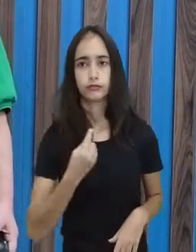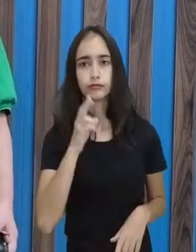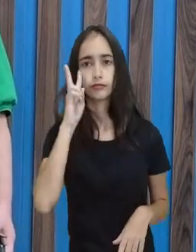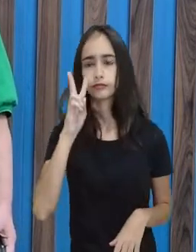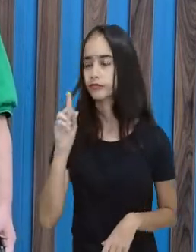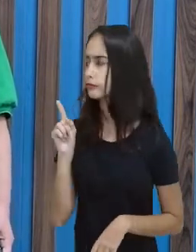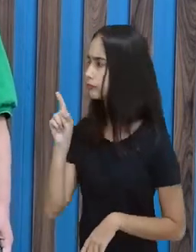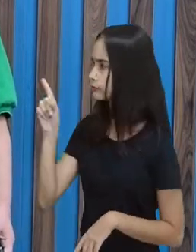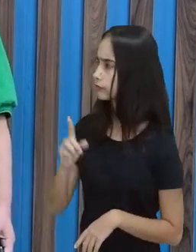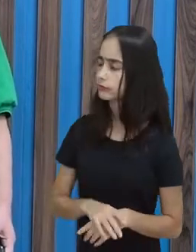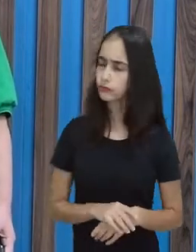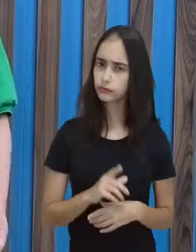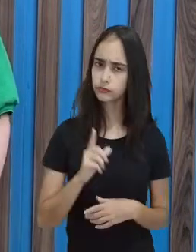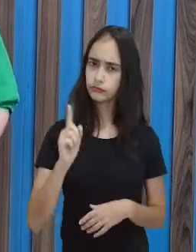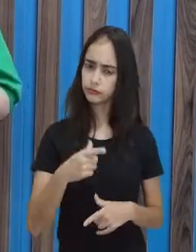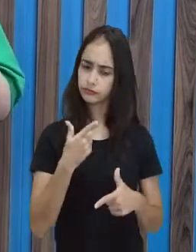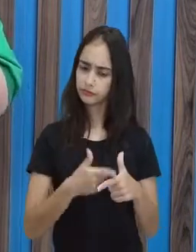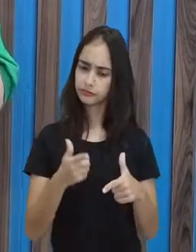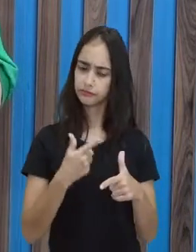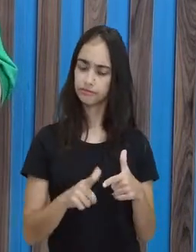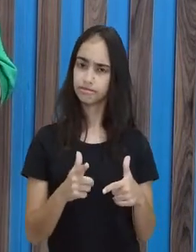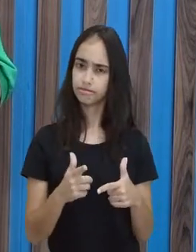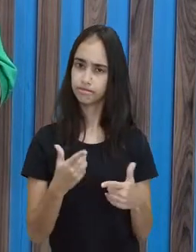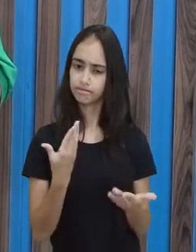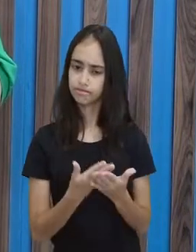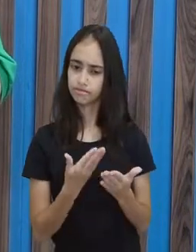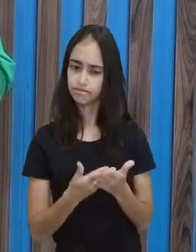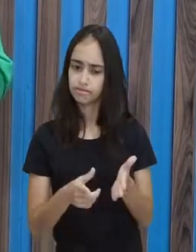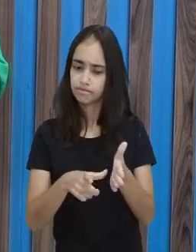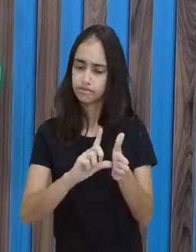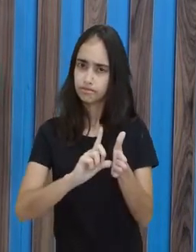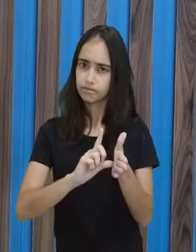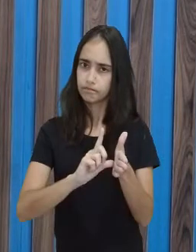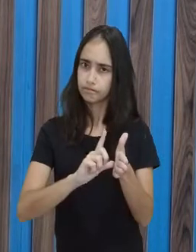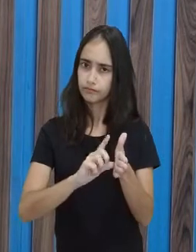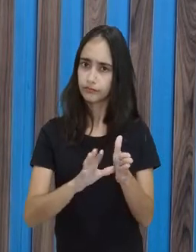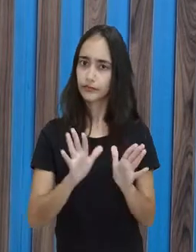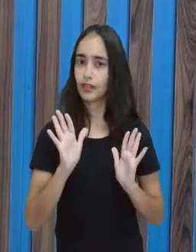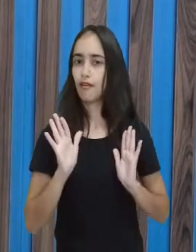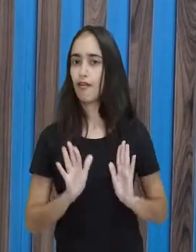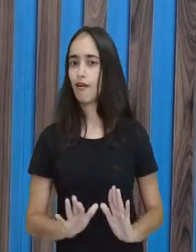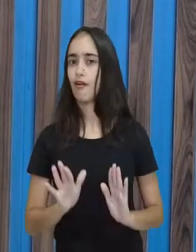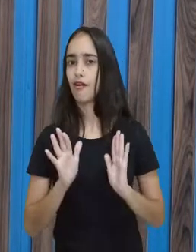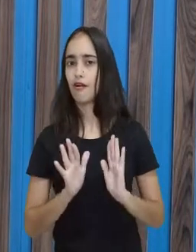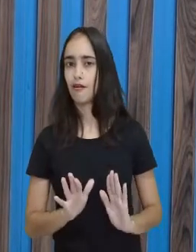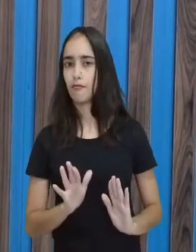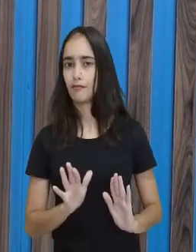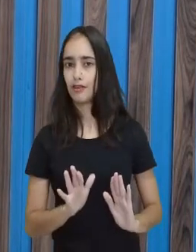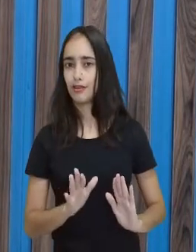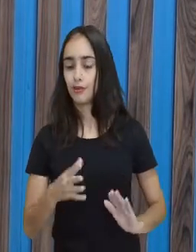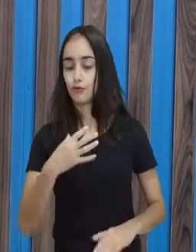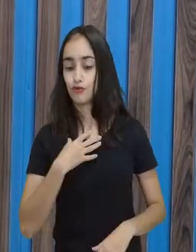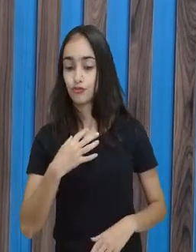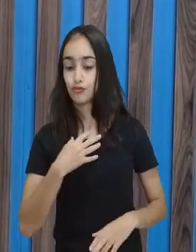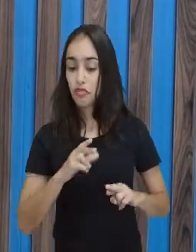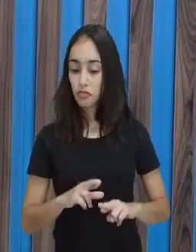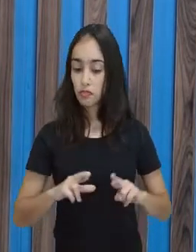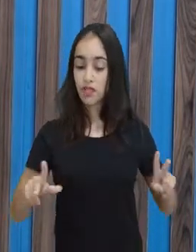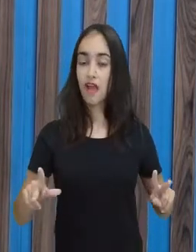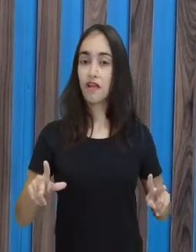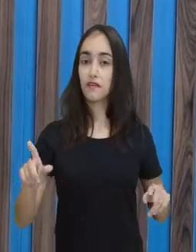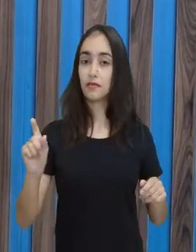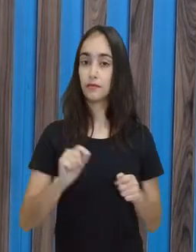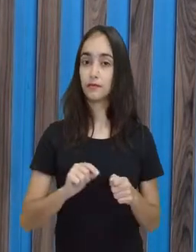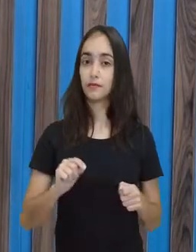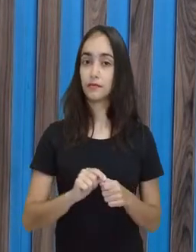essa não foi a questão da aula passada. Eu vou trabalhar com vocês outra maneira de fazer. Eu trouxe a da aula